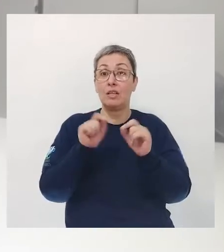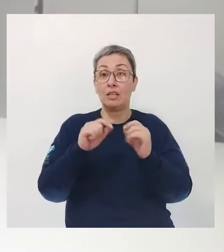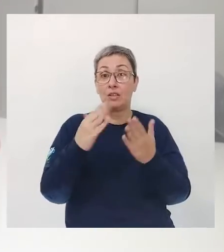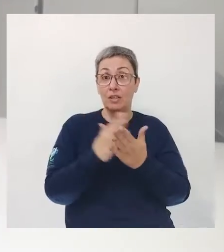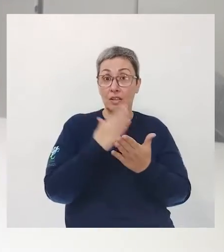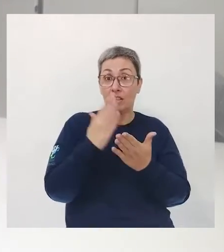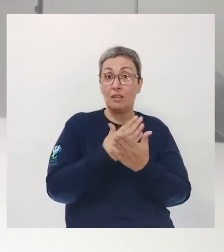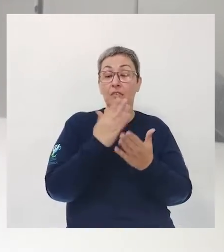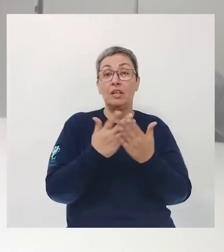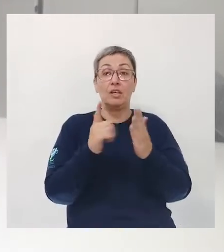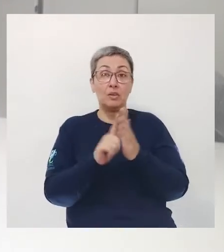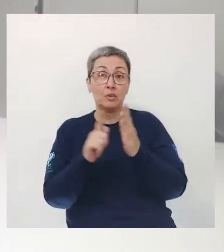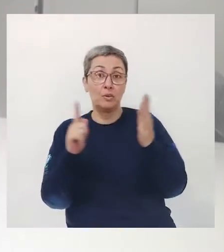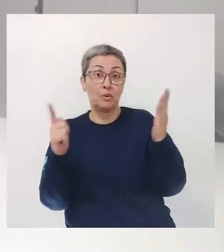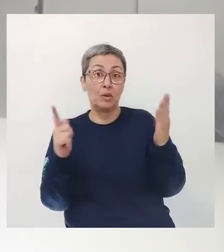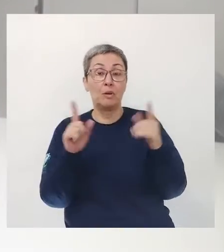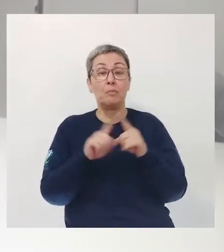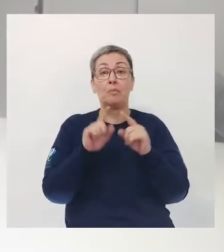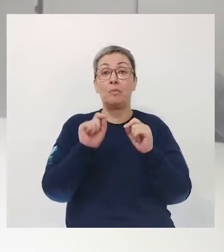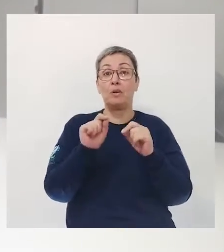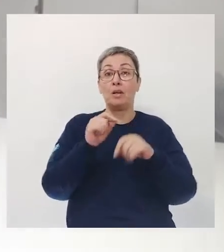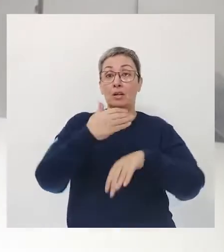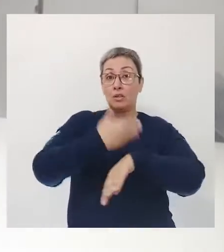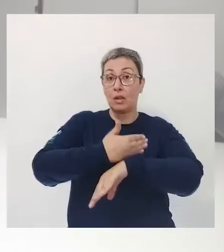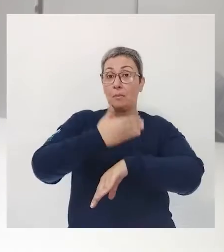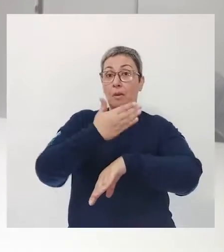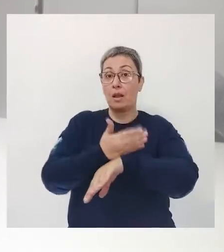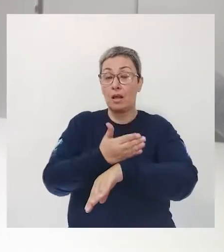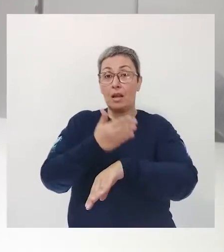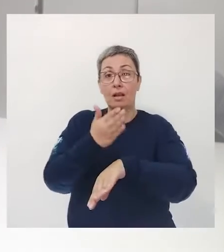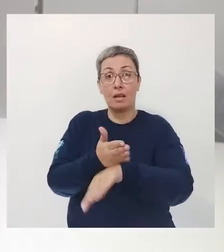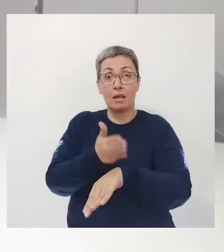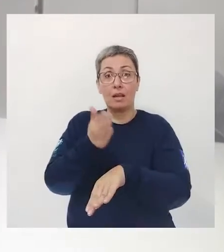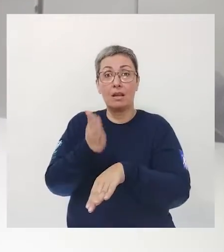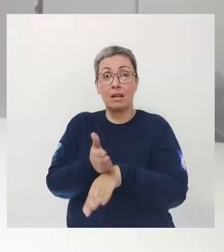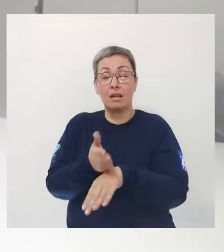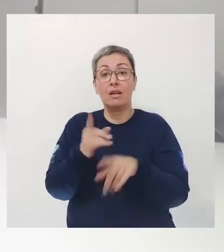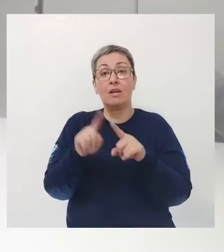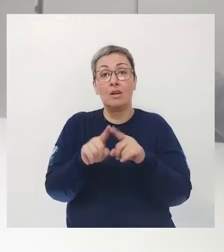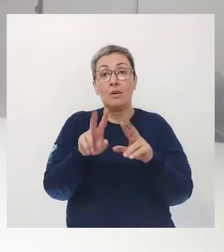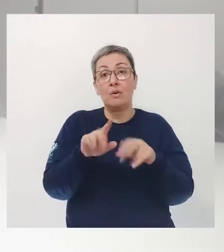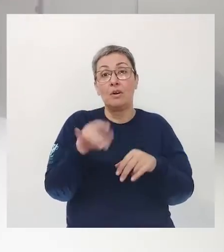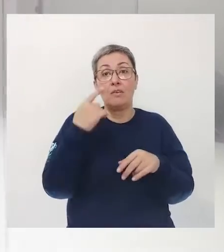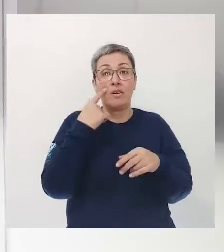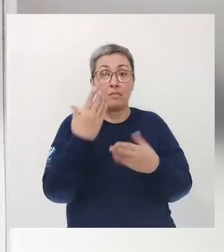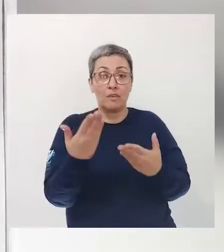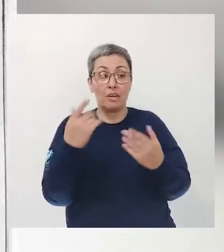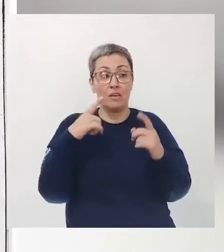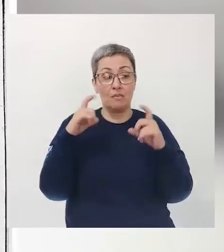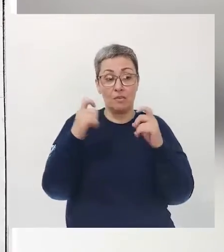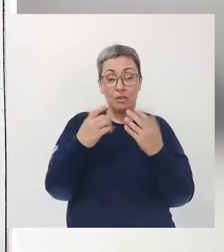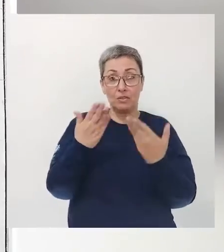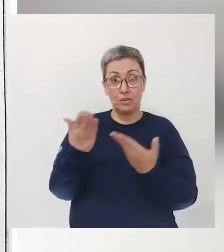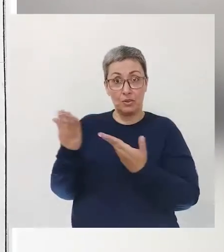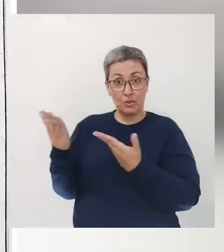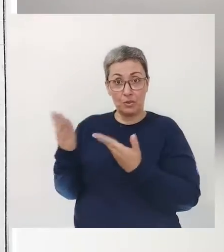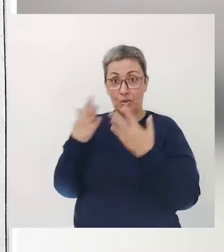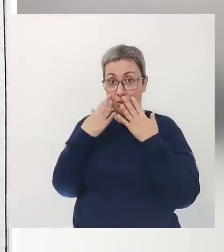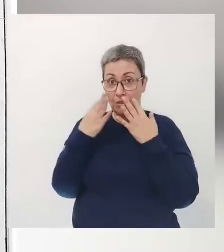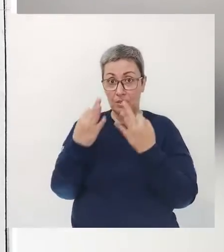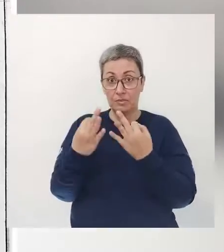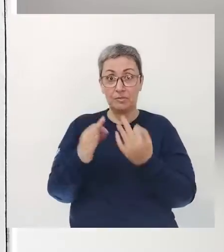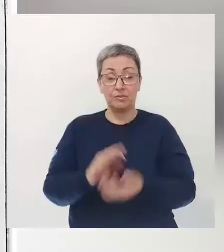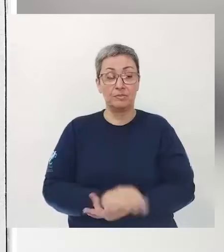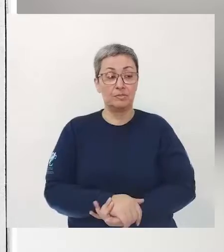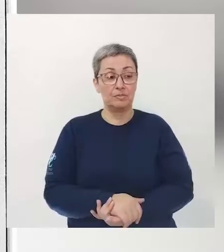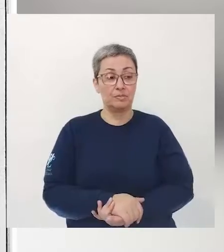às revistas e jornais Porque eles saem de período em período Como a gente vai ver aí na foto Prestem bem atenção